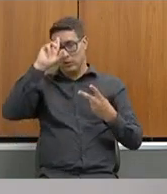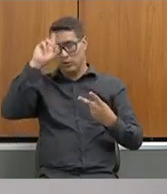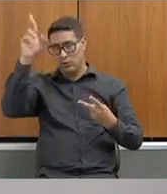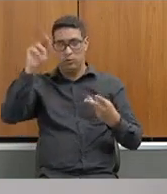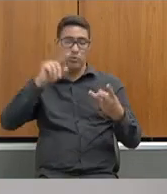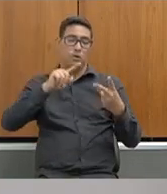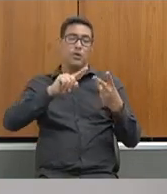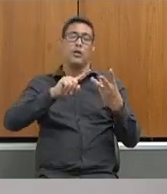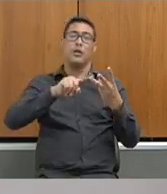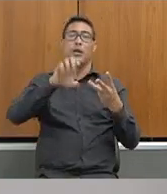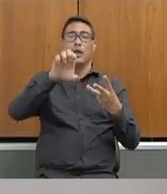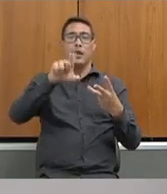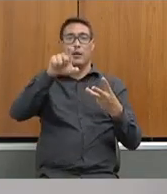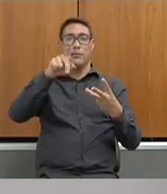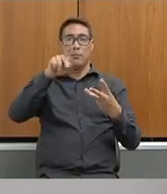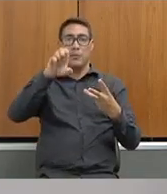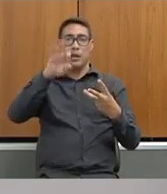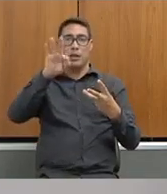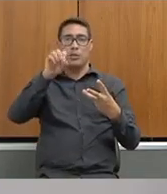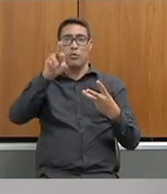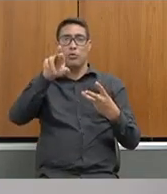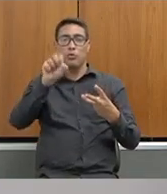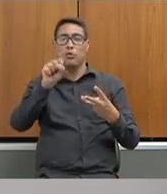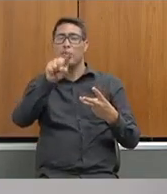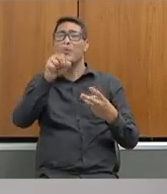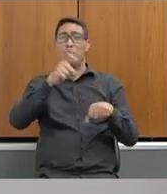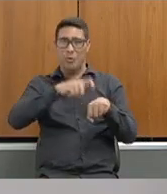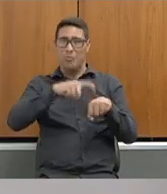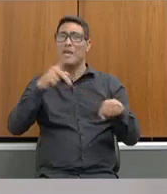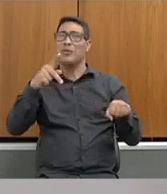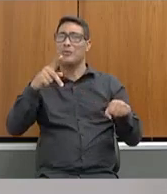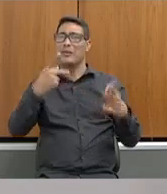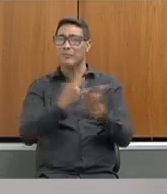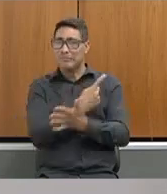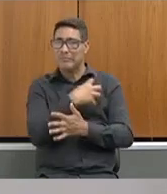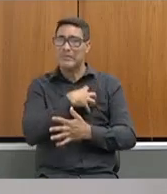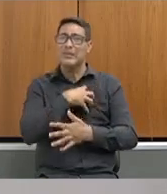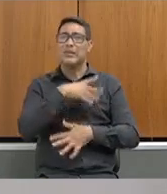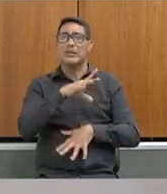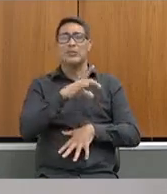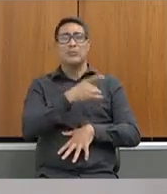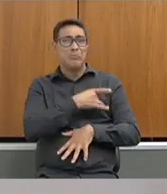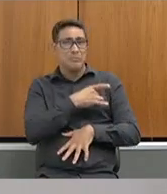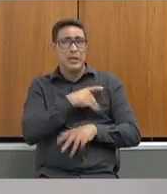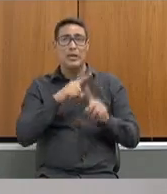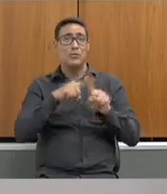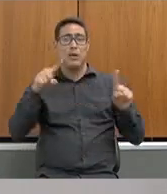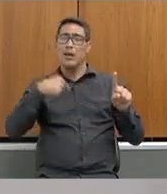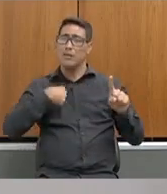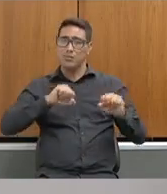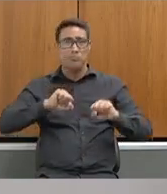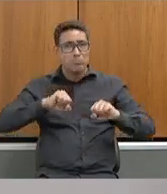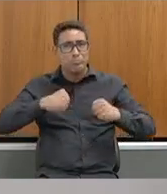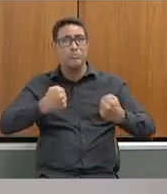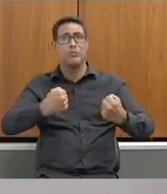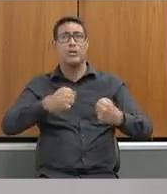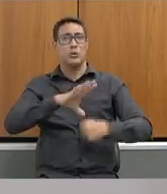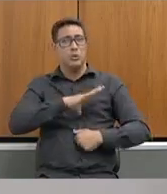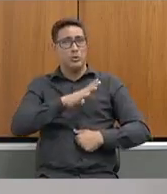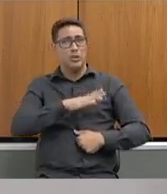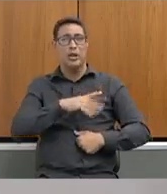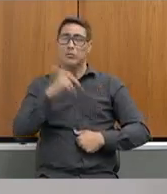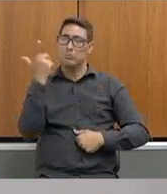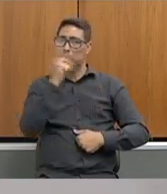todos nesse momento de muito medo, um momento crucial, foram à frente e ali puderam exercer sua função,